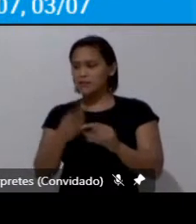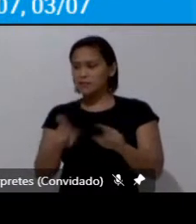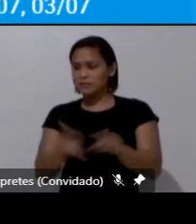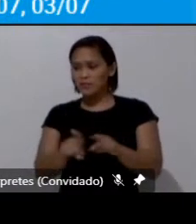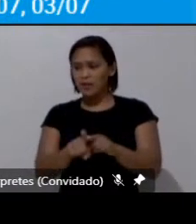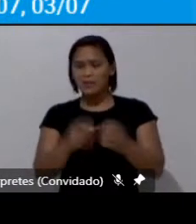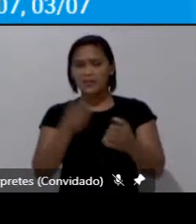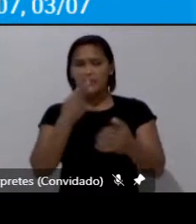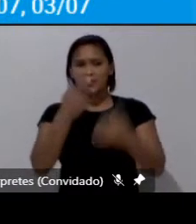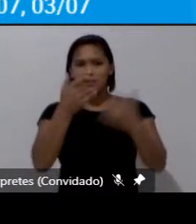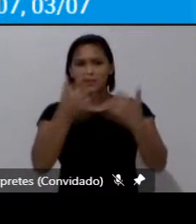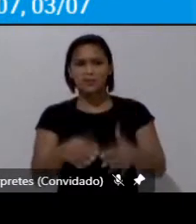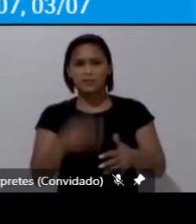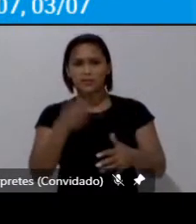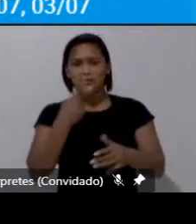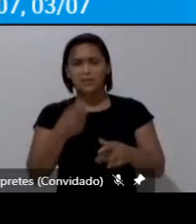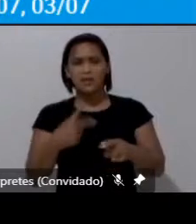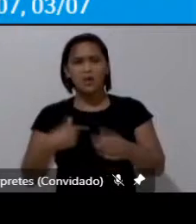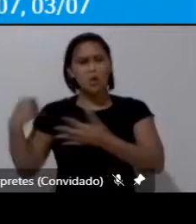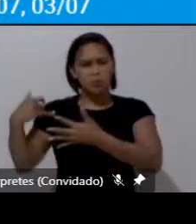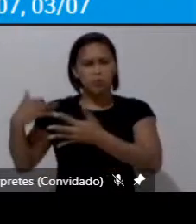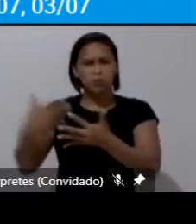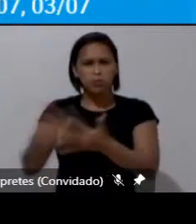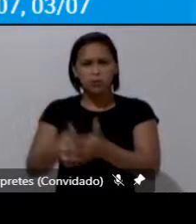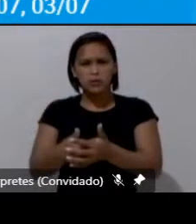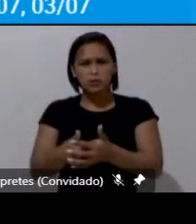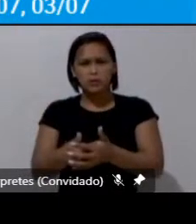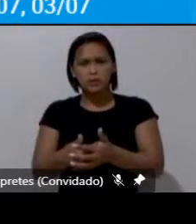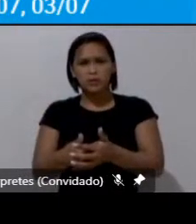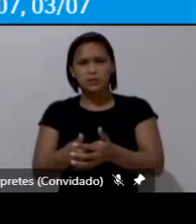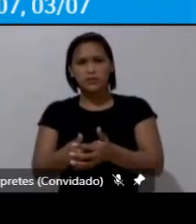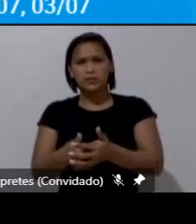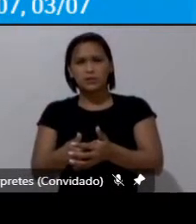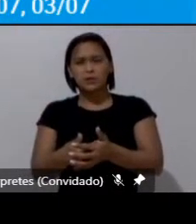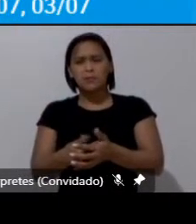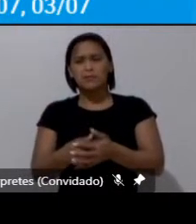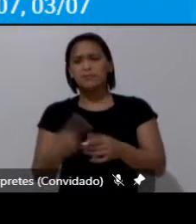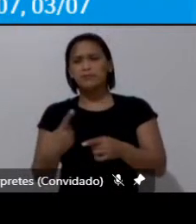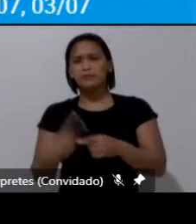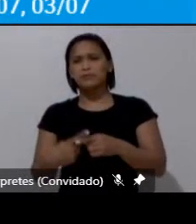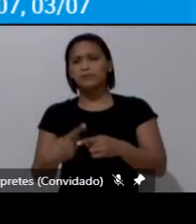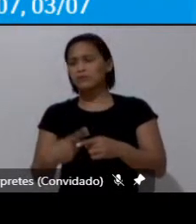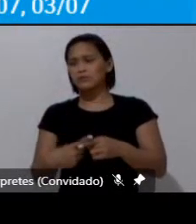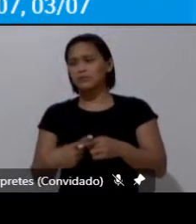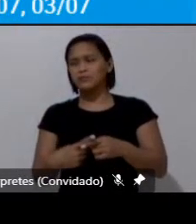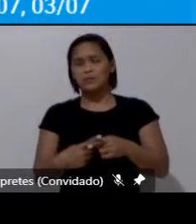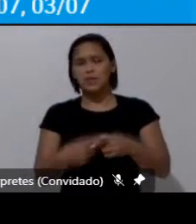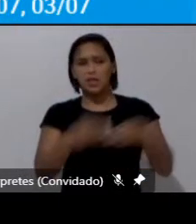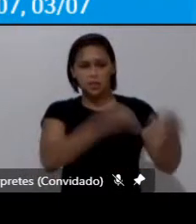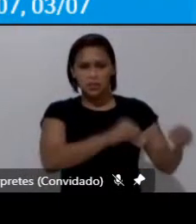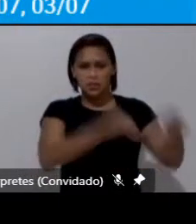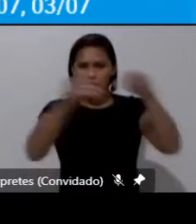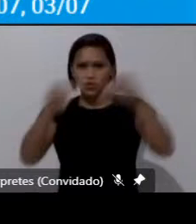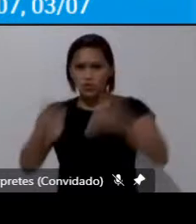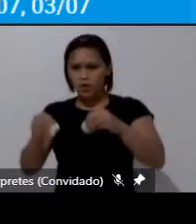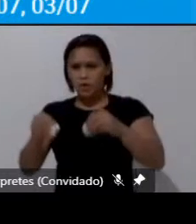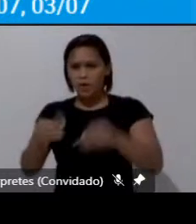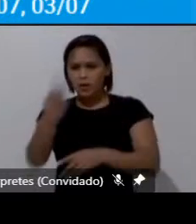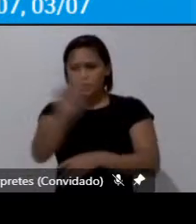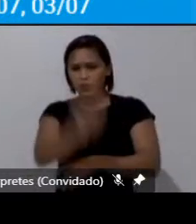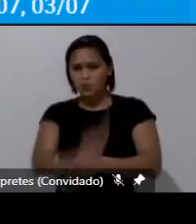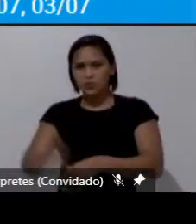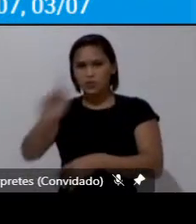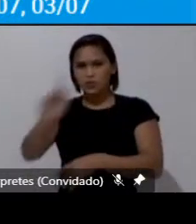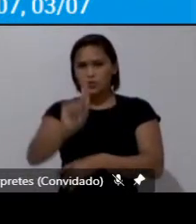processos que estão presentes até hoje. Por quê? Esse deslocamento no espaço geográfico,